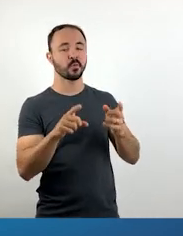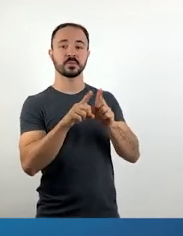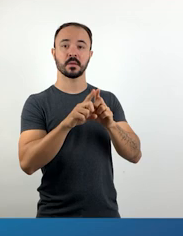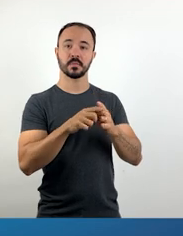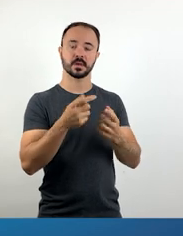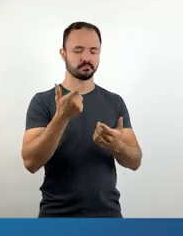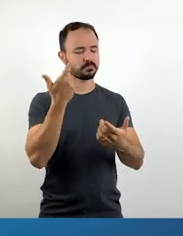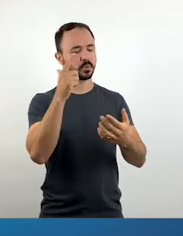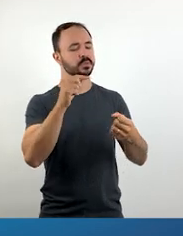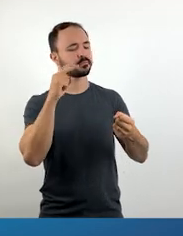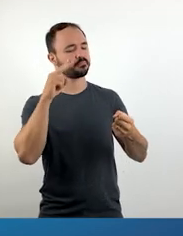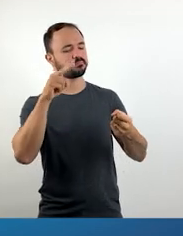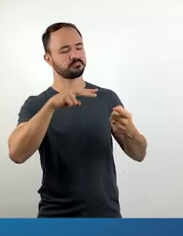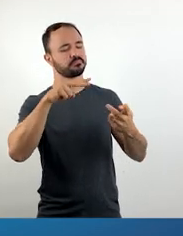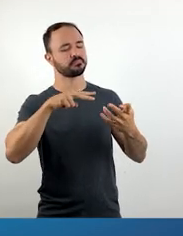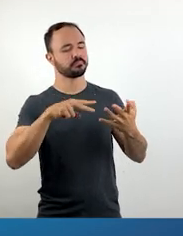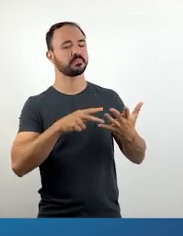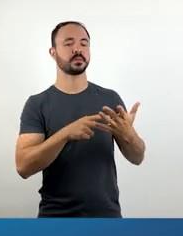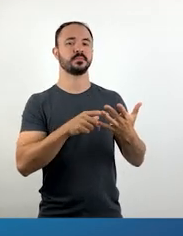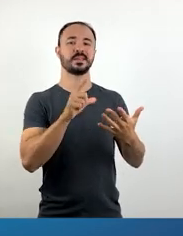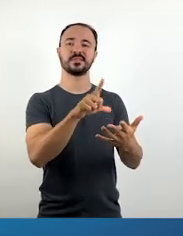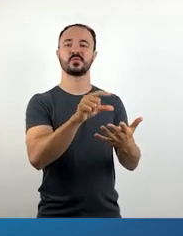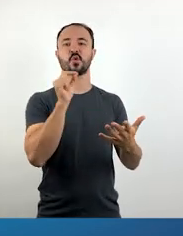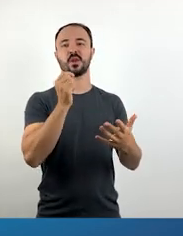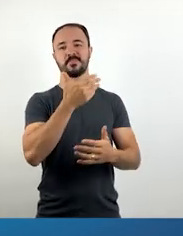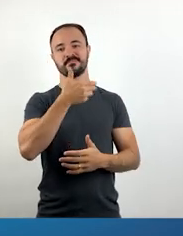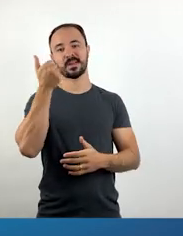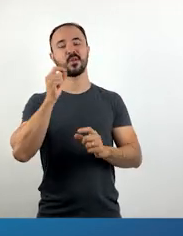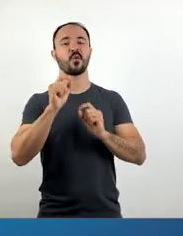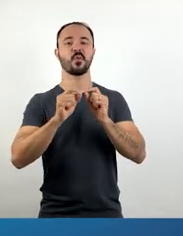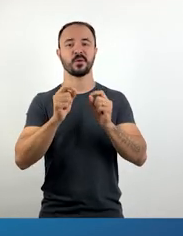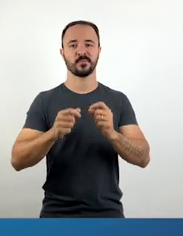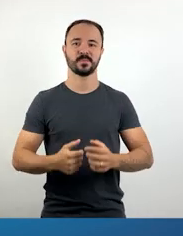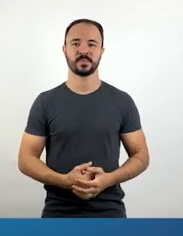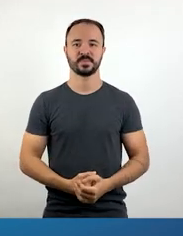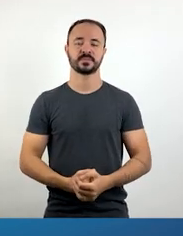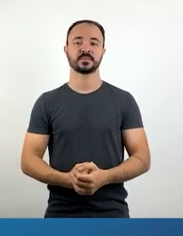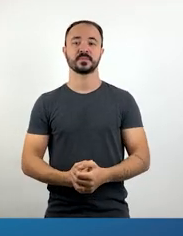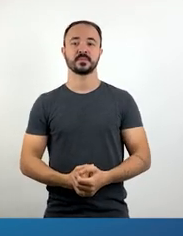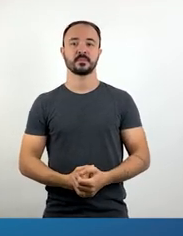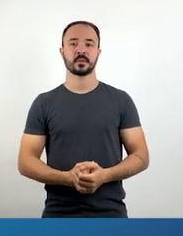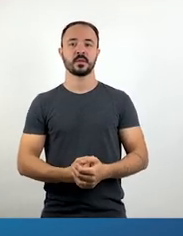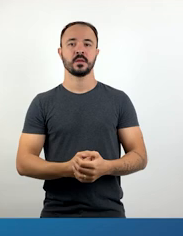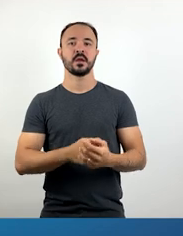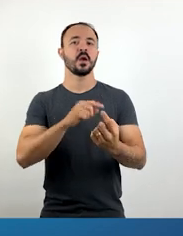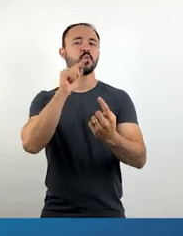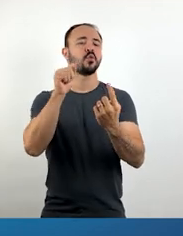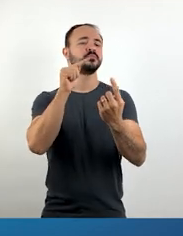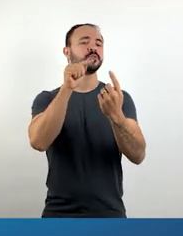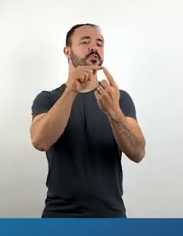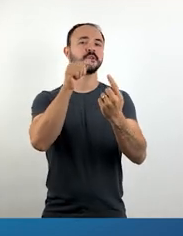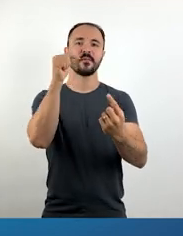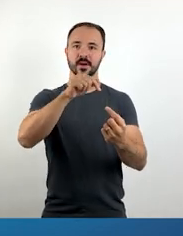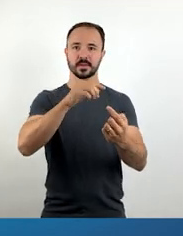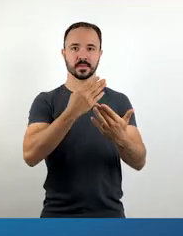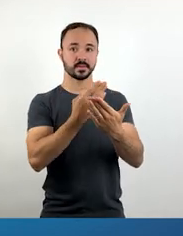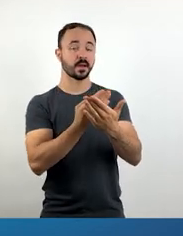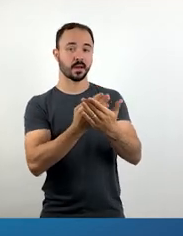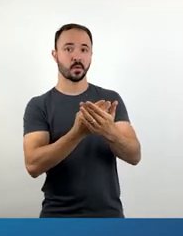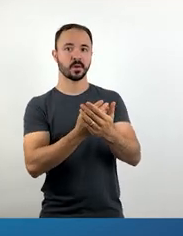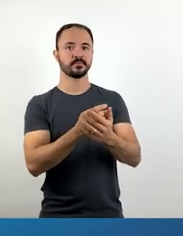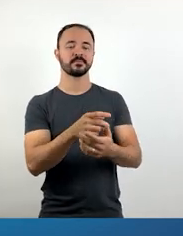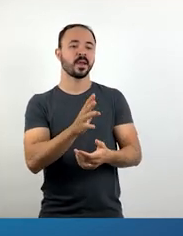estabelecendo preferências por gêneros, temas, autores. O objetivo desta aula é conhecer a